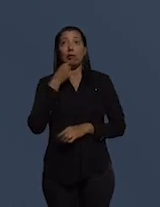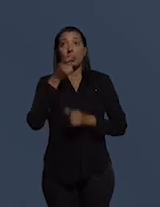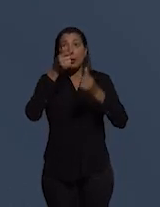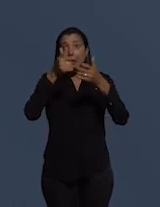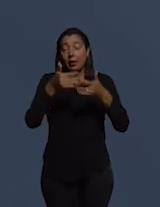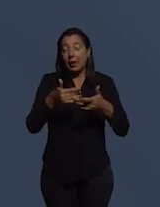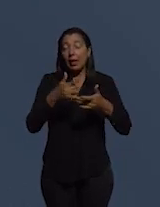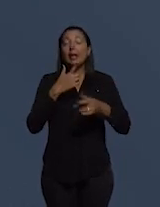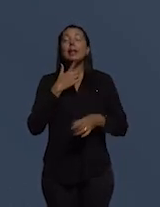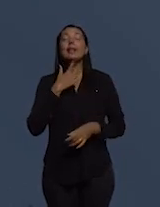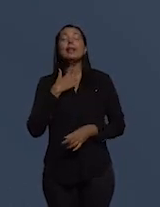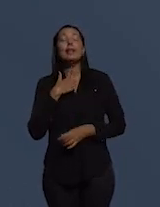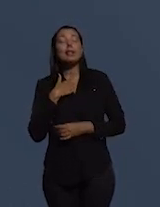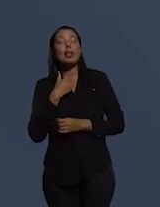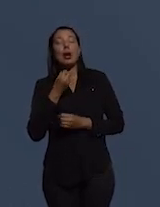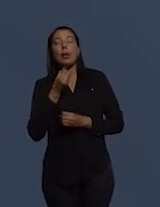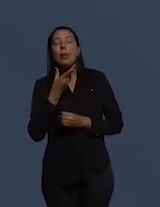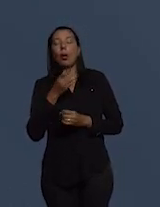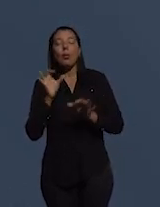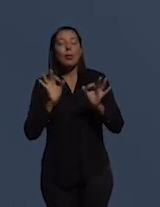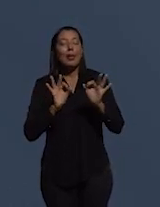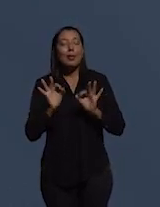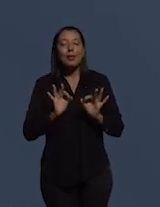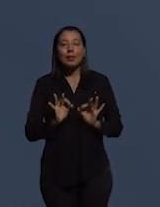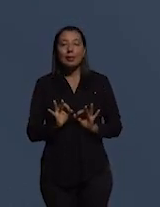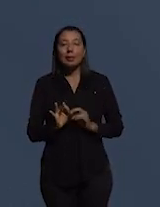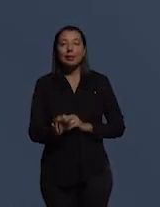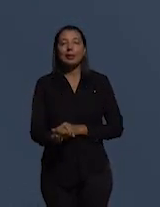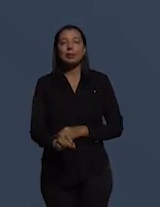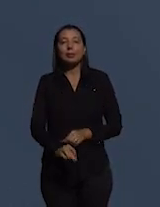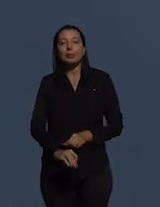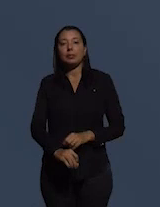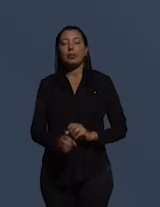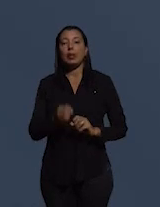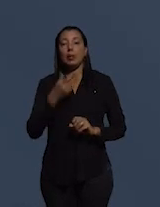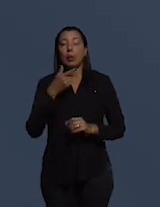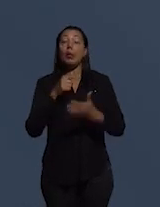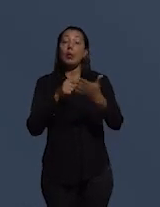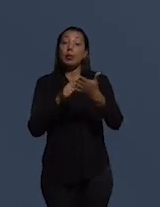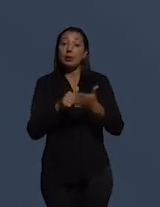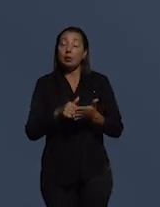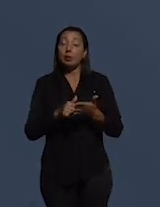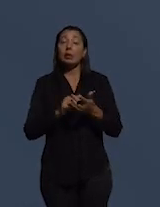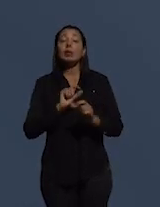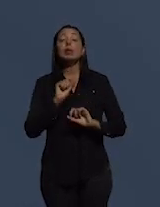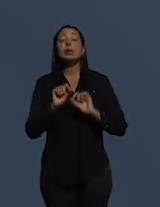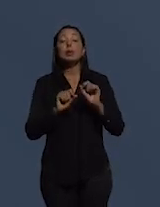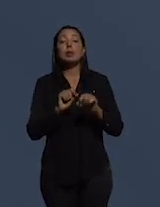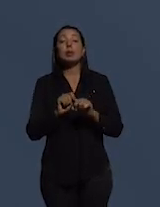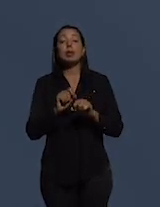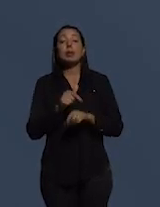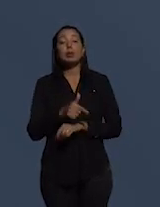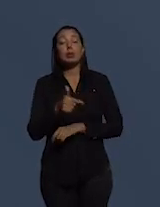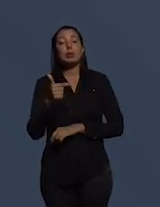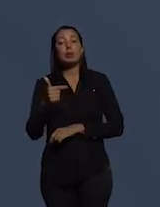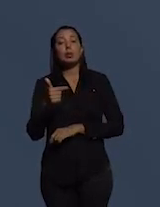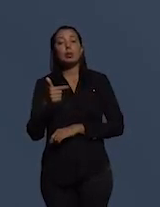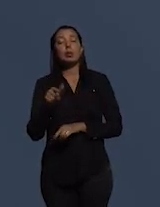desejar um grande evento, as boas-vindas para os inúmeros